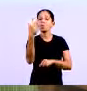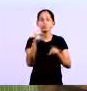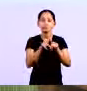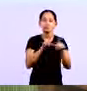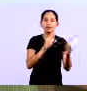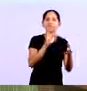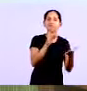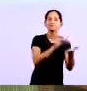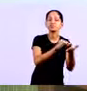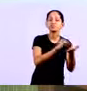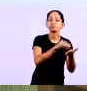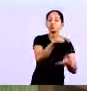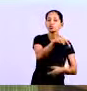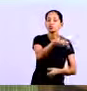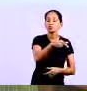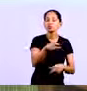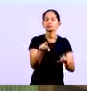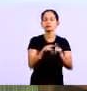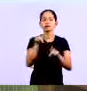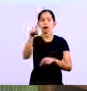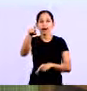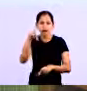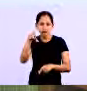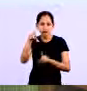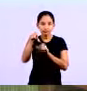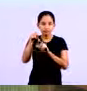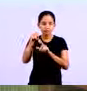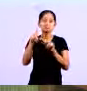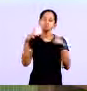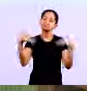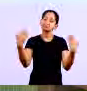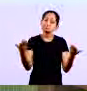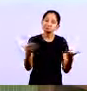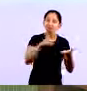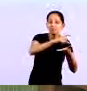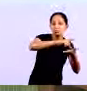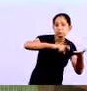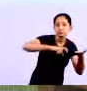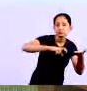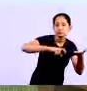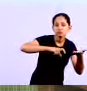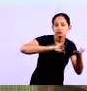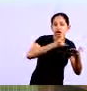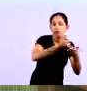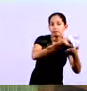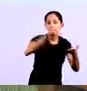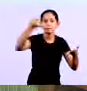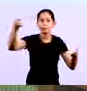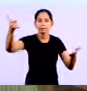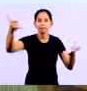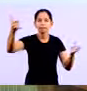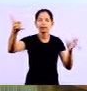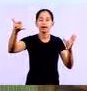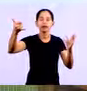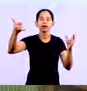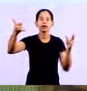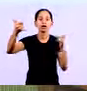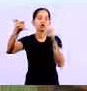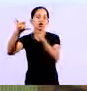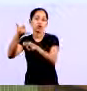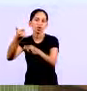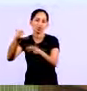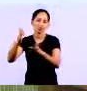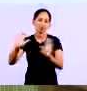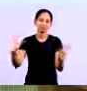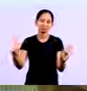registrado Ou seja, quando você passa o cartão Aquela maquineta é como se ela fizesse uma ligação Até a operadora Essa ligação pode cair Então ela não faz o regist